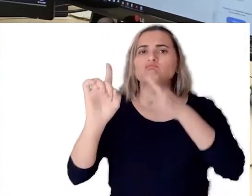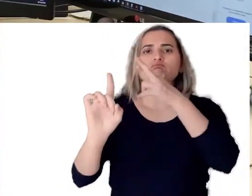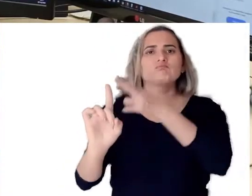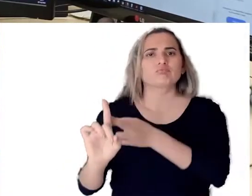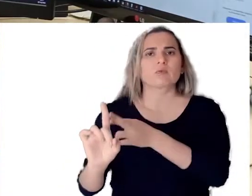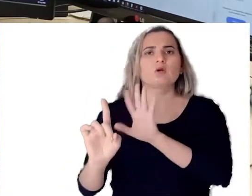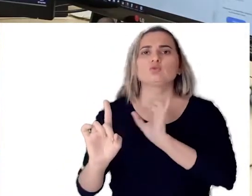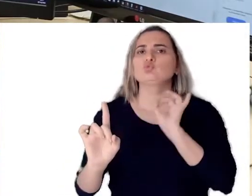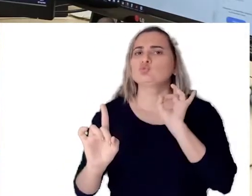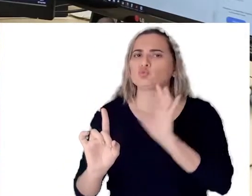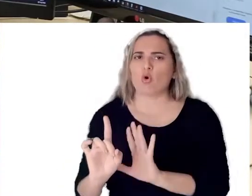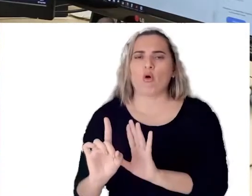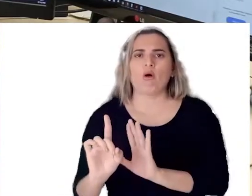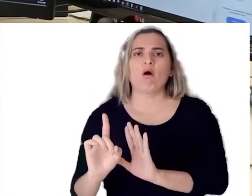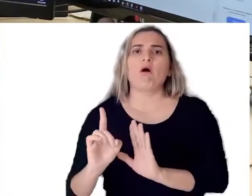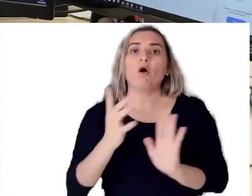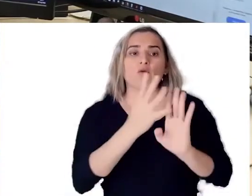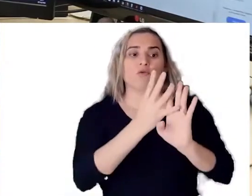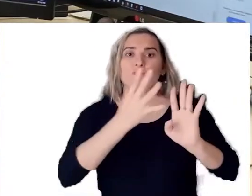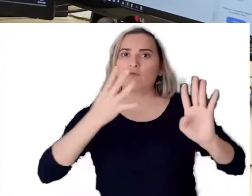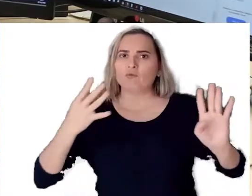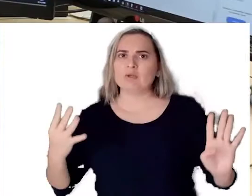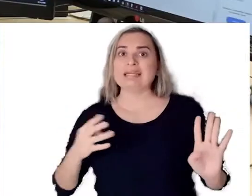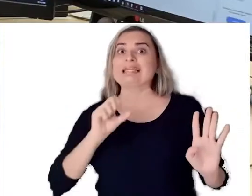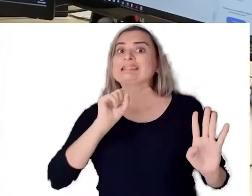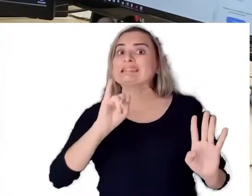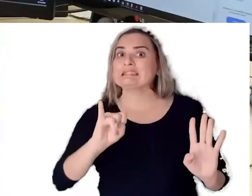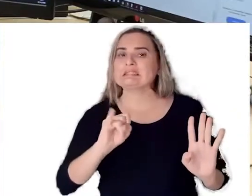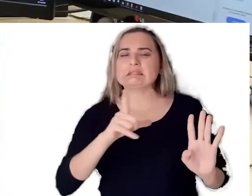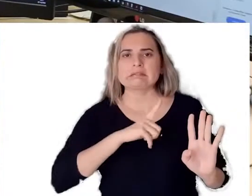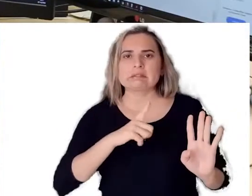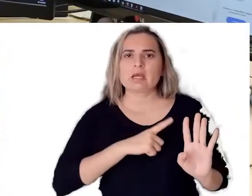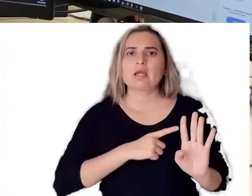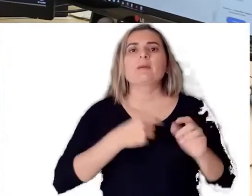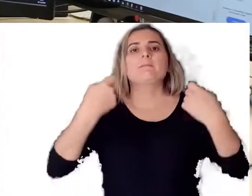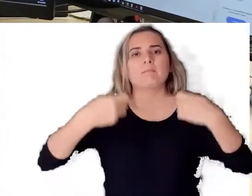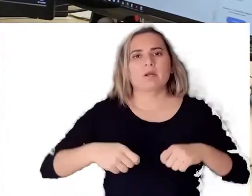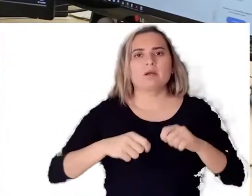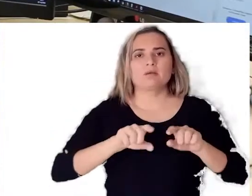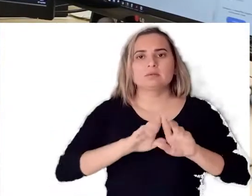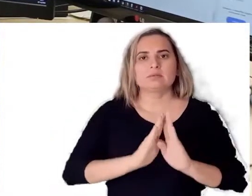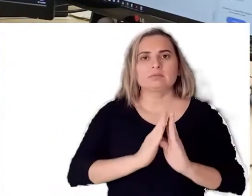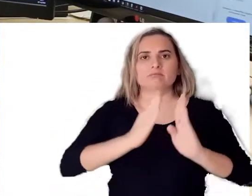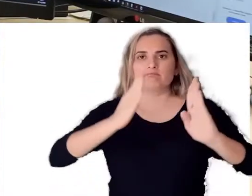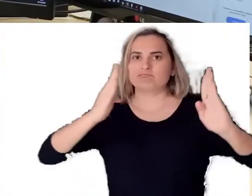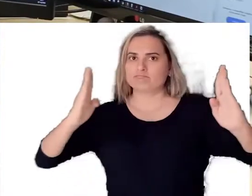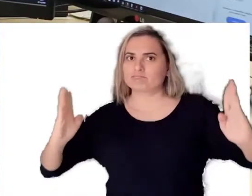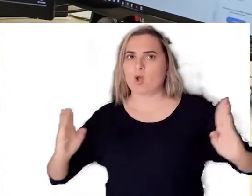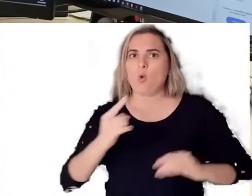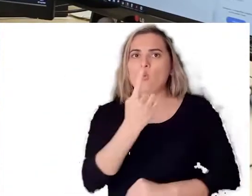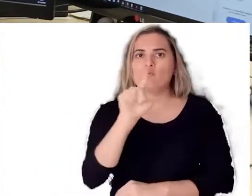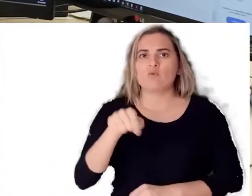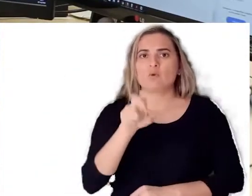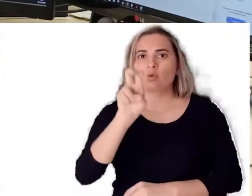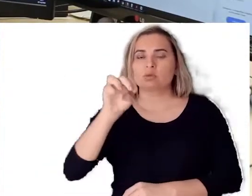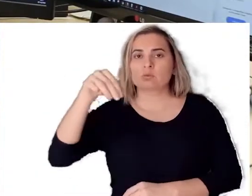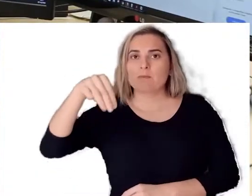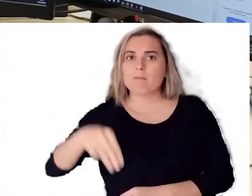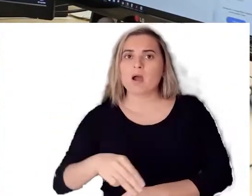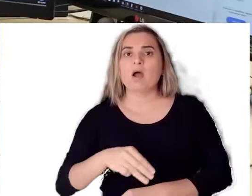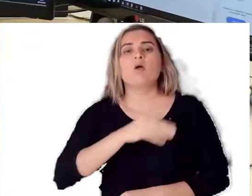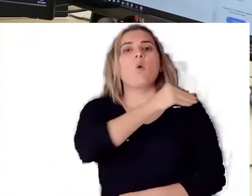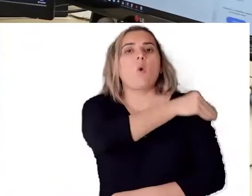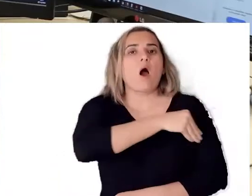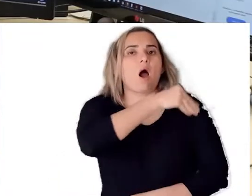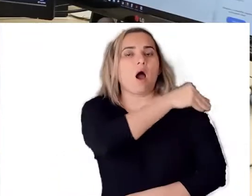fila se houver respeitar o distanciamento de um metro e meio, o uso de álcool em gel, tanto na entrada como